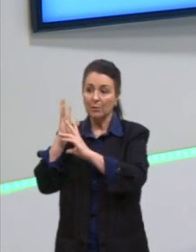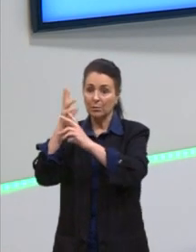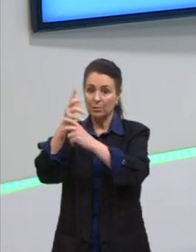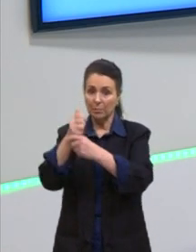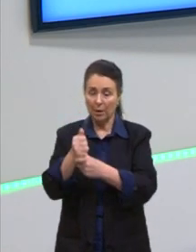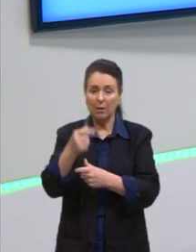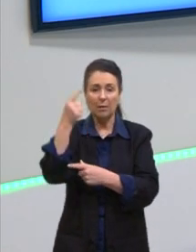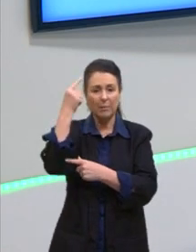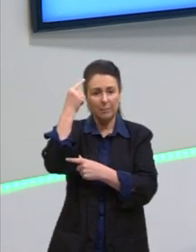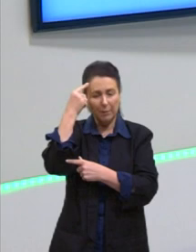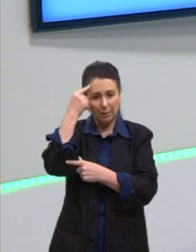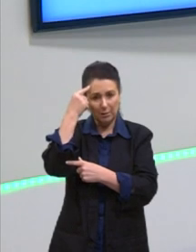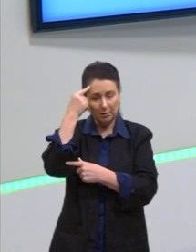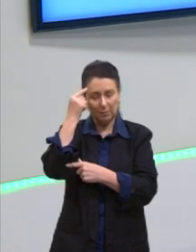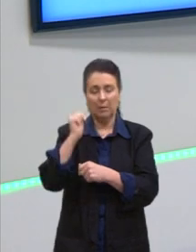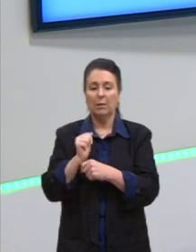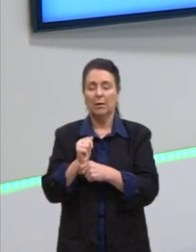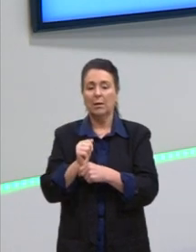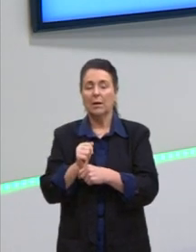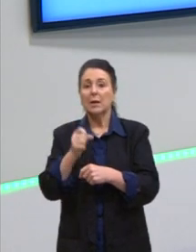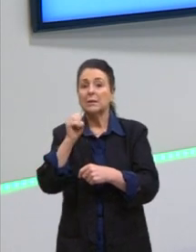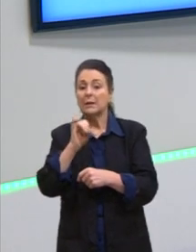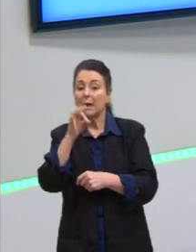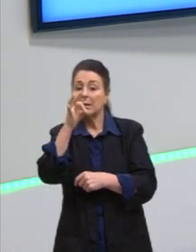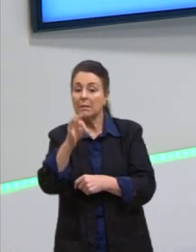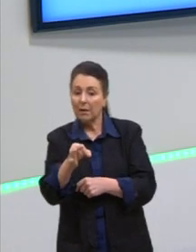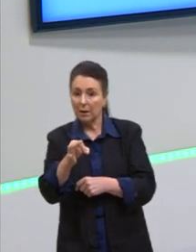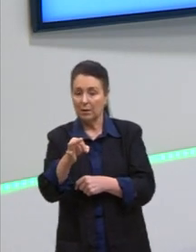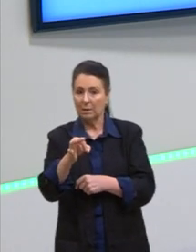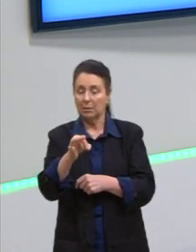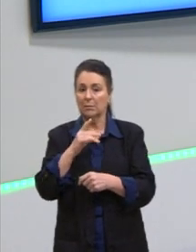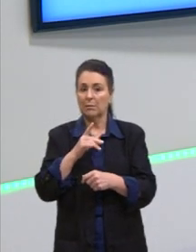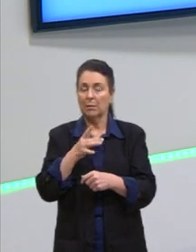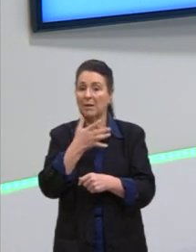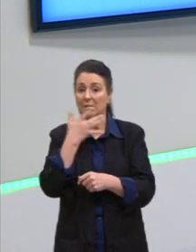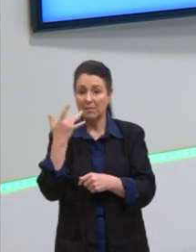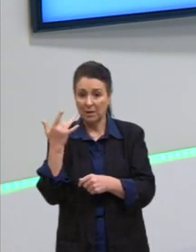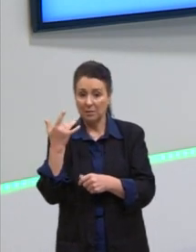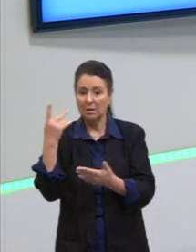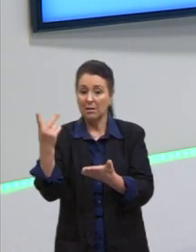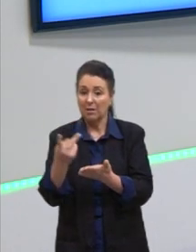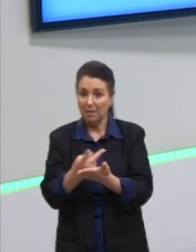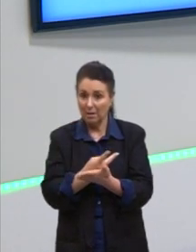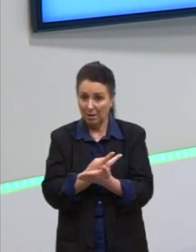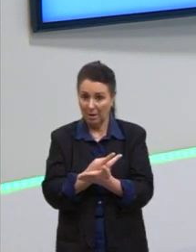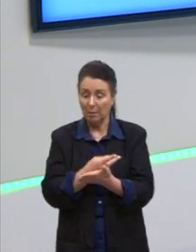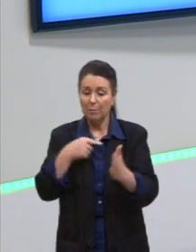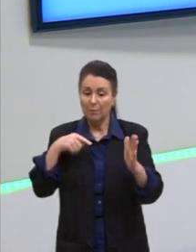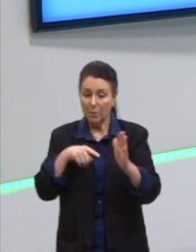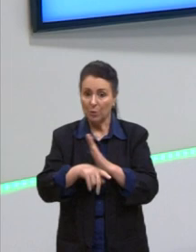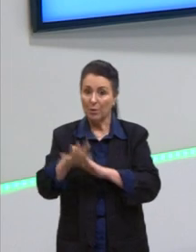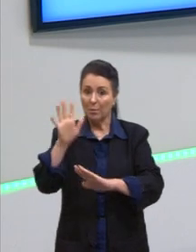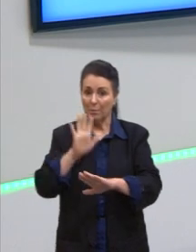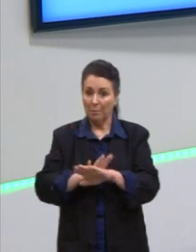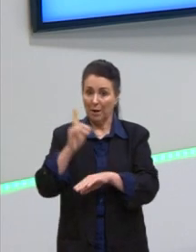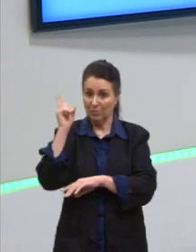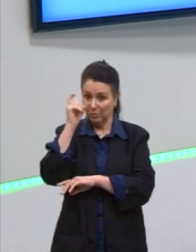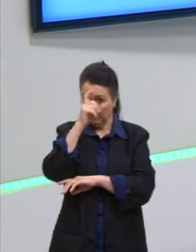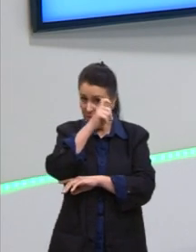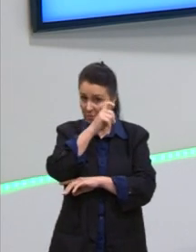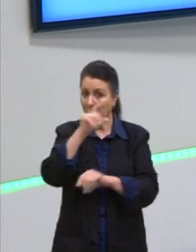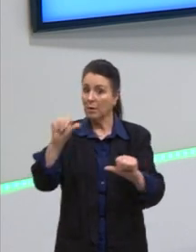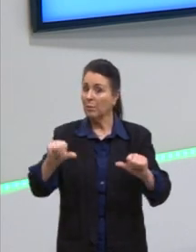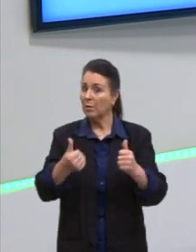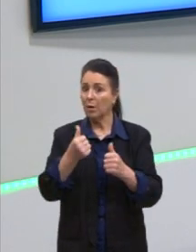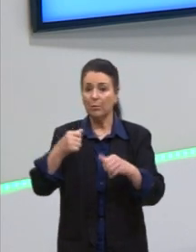pensem assim, se vocês acertarem questões mais fáceis e errarem questões mais difíceis, é melhor do que